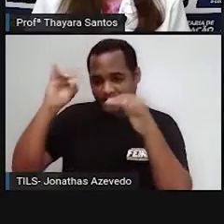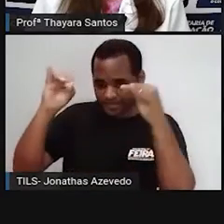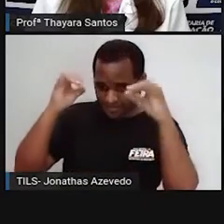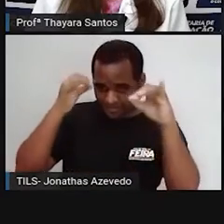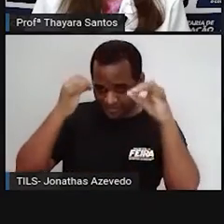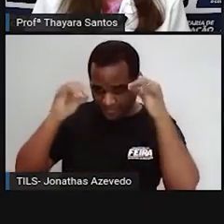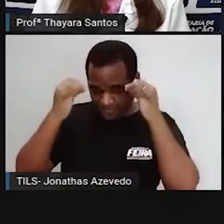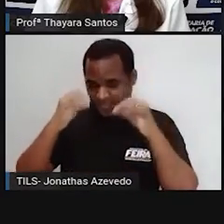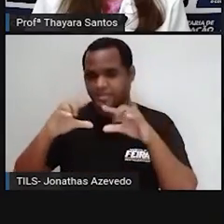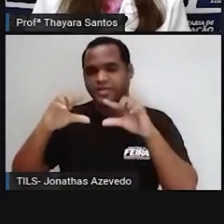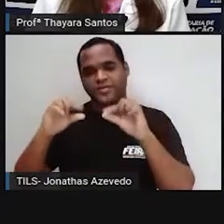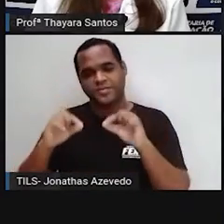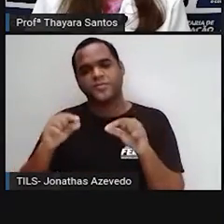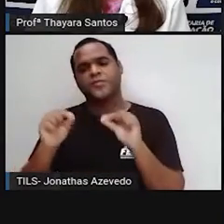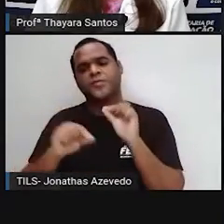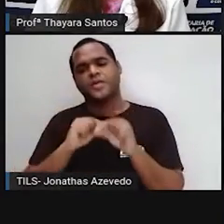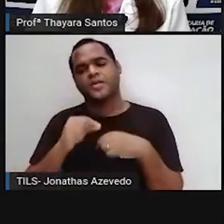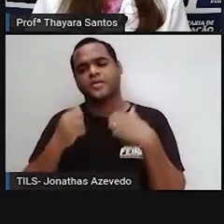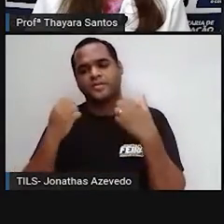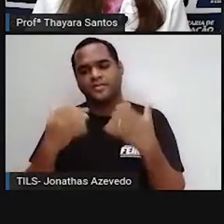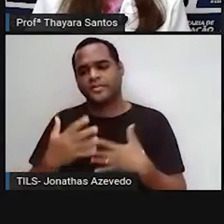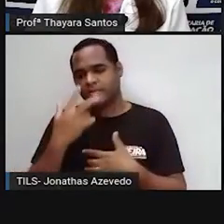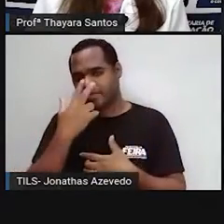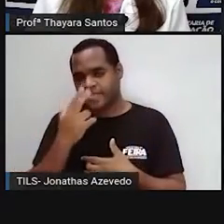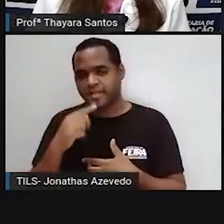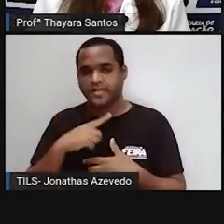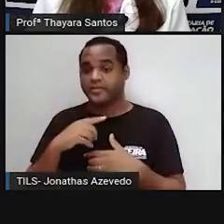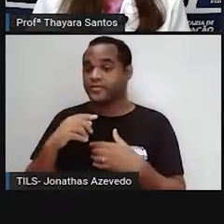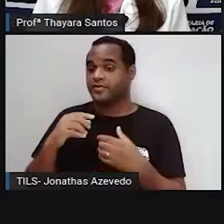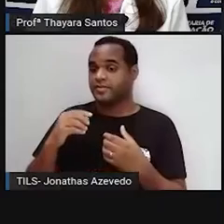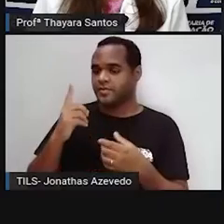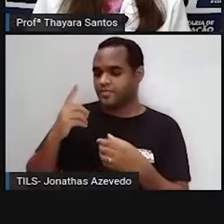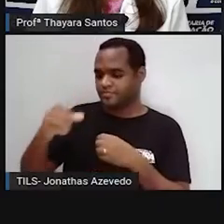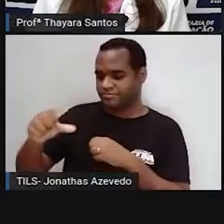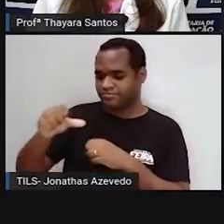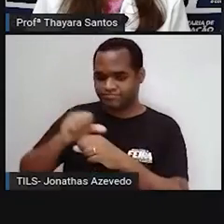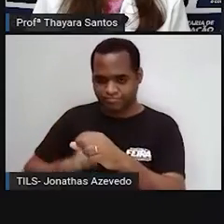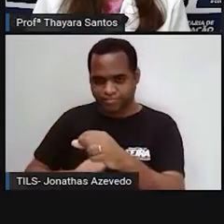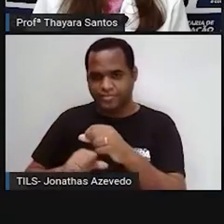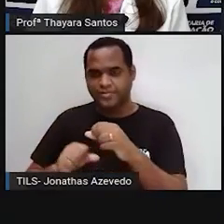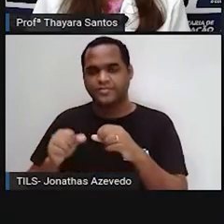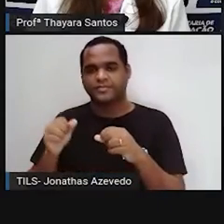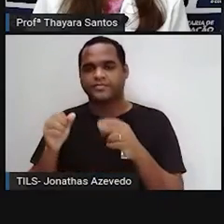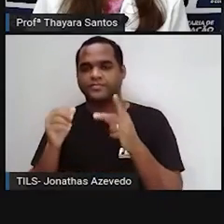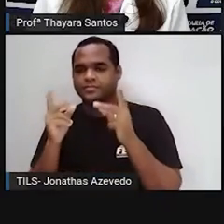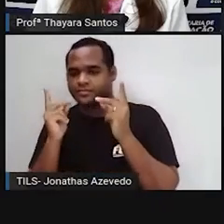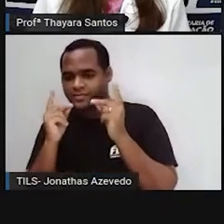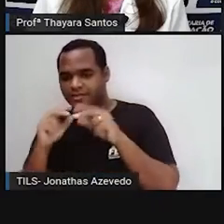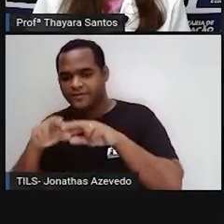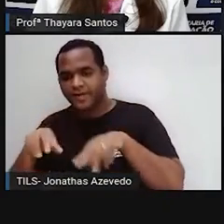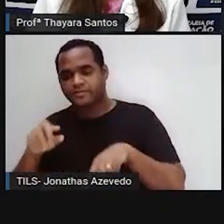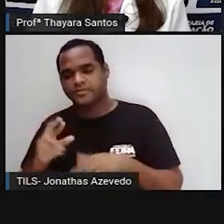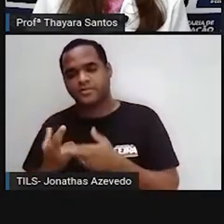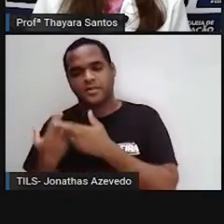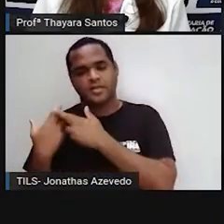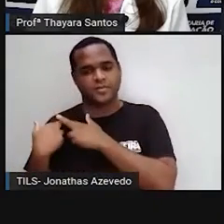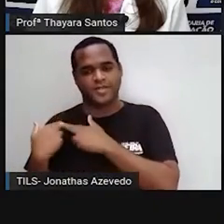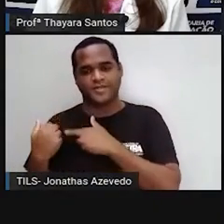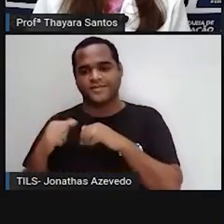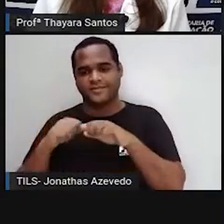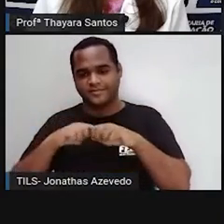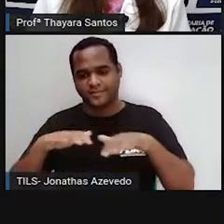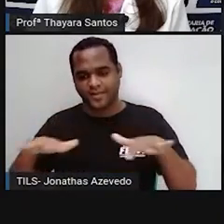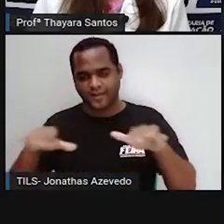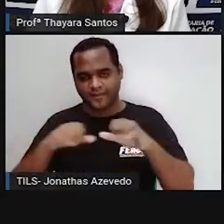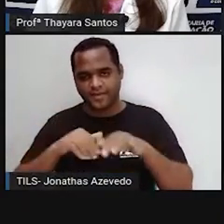está diminuindo o que a gente chama de pegada ecológica, que é o quanto de carbono a gente é responsável por emitir no nosso